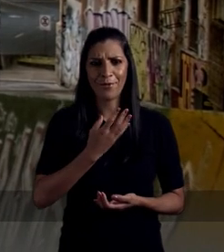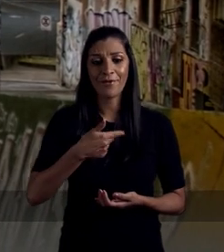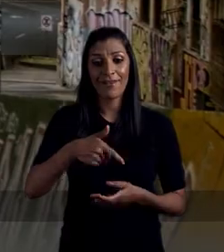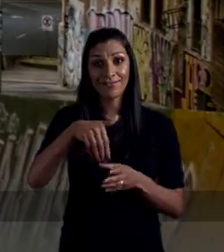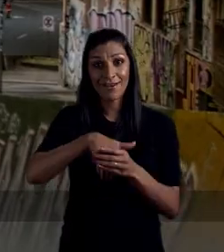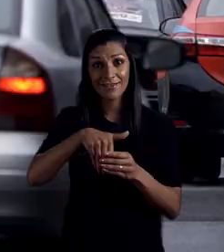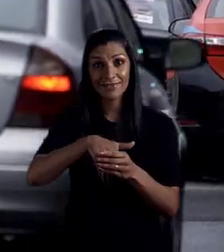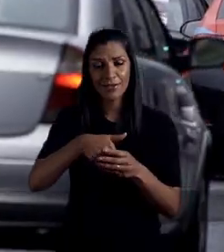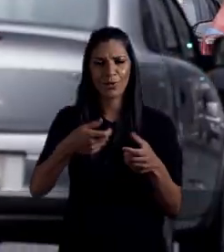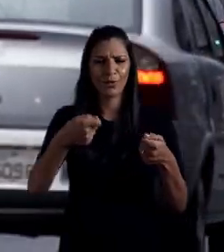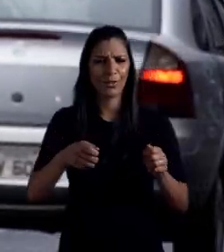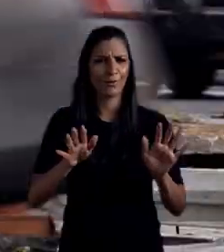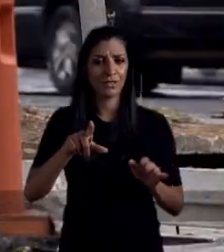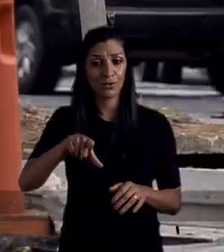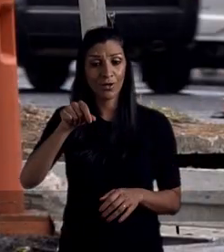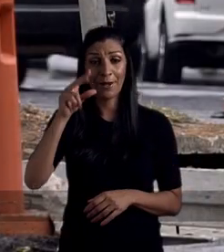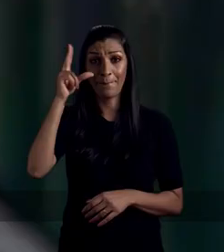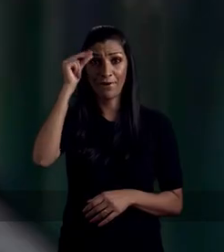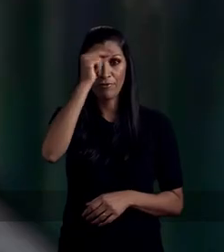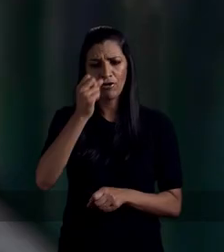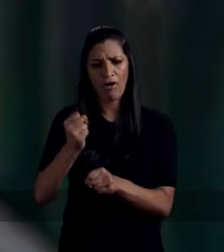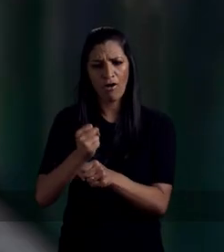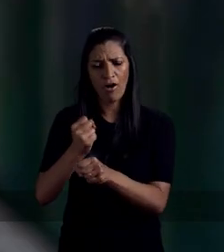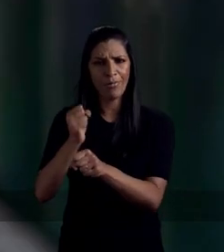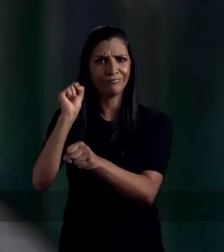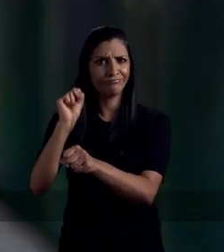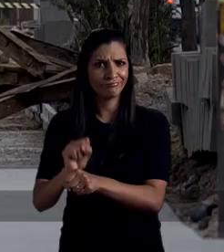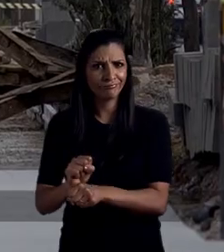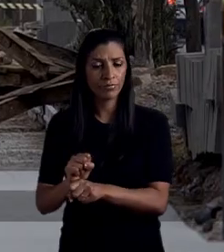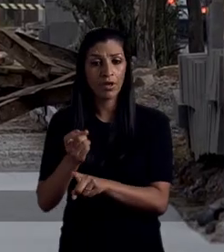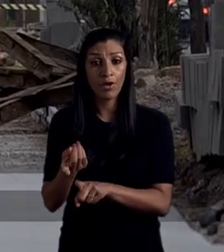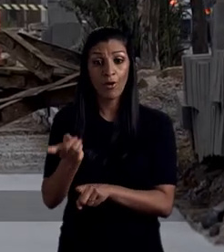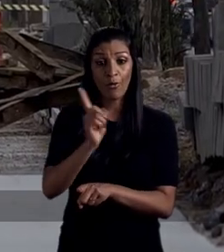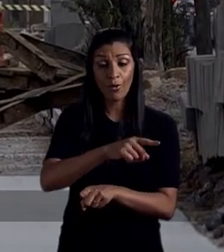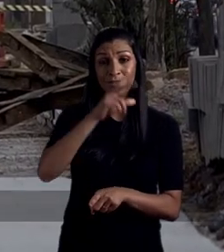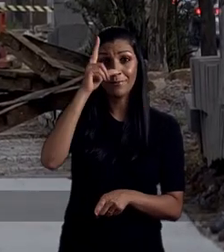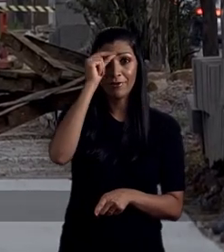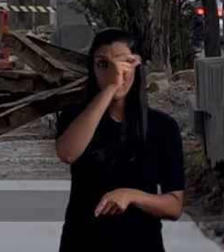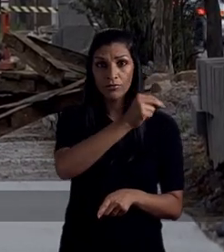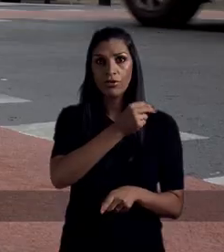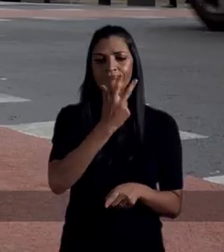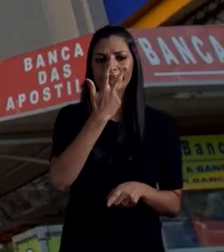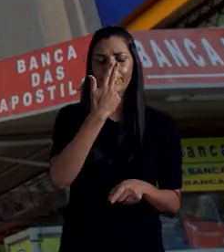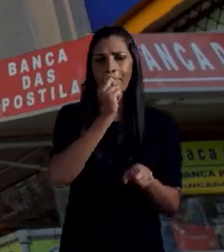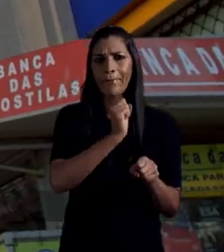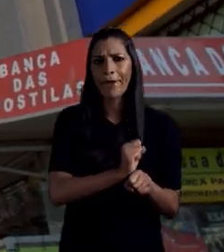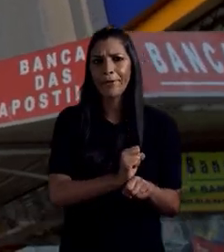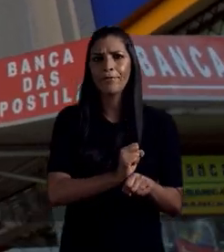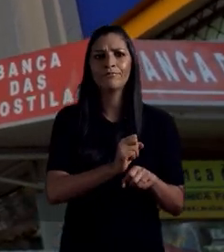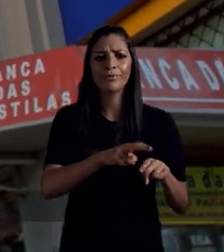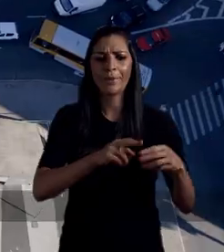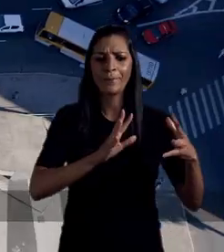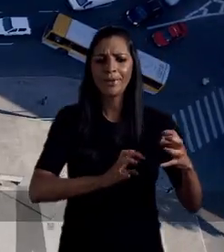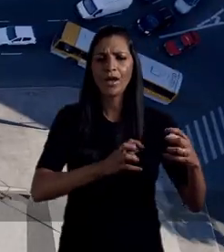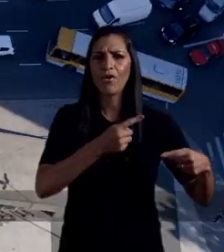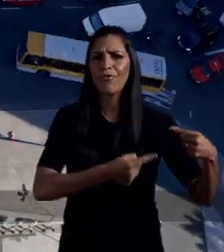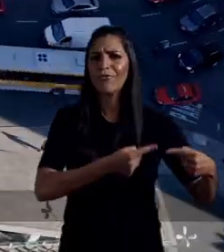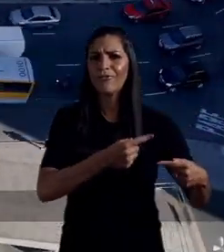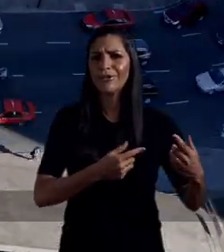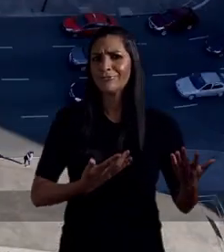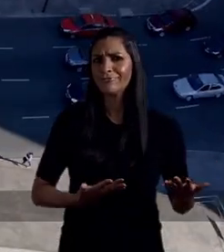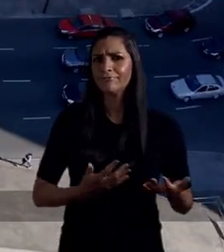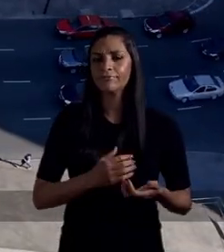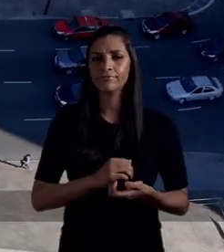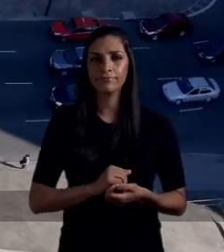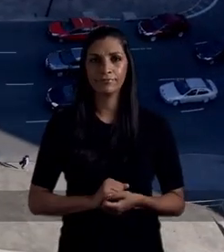Ainda bem que nessa eleição, tu não precisa escolher entre uma prefeitura que deixou obras paradas e outra que ficou paralisada pelas